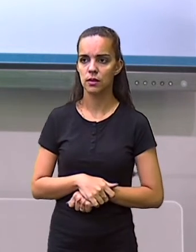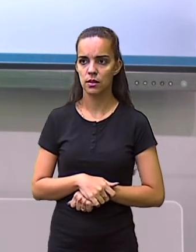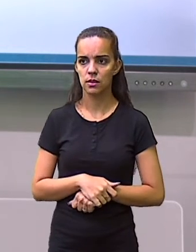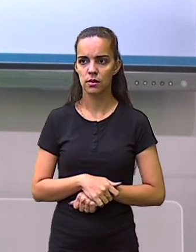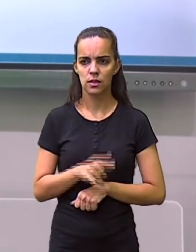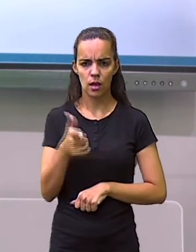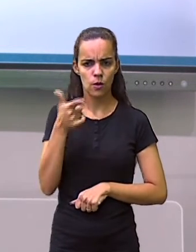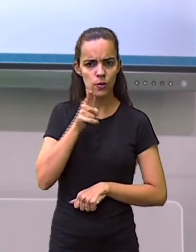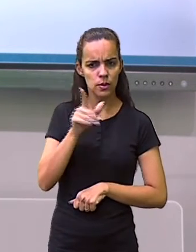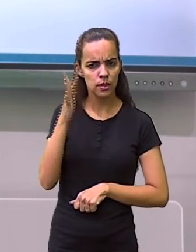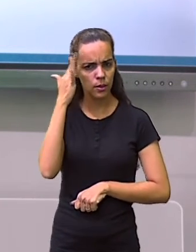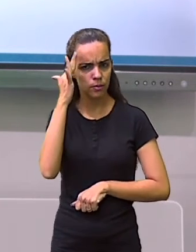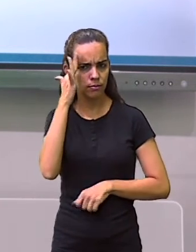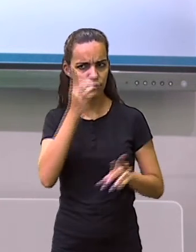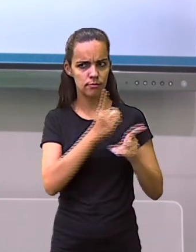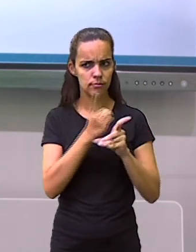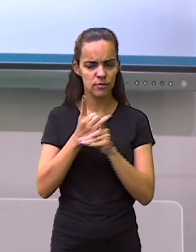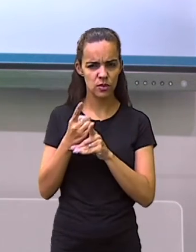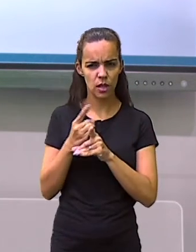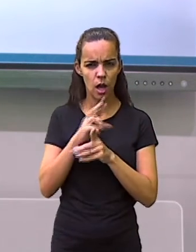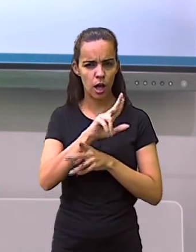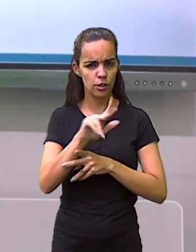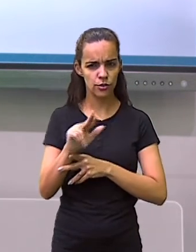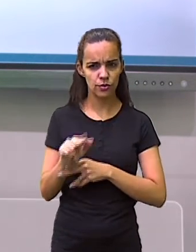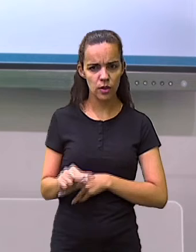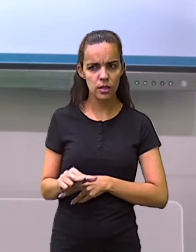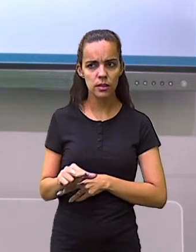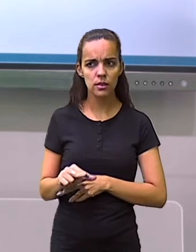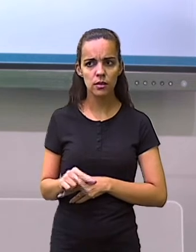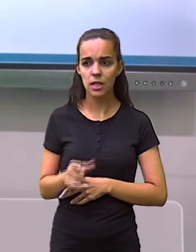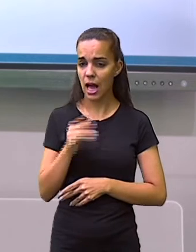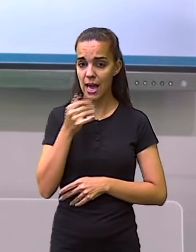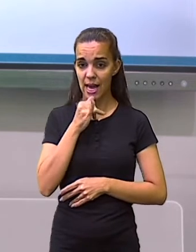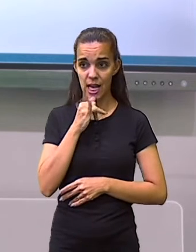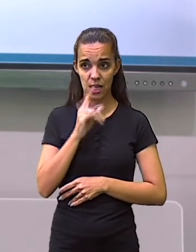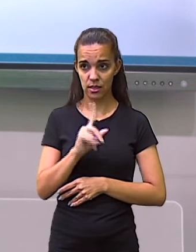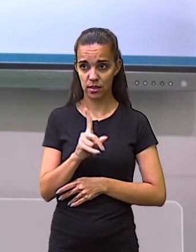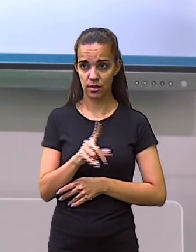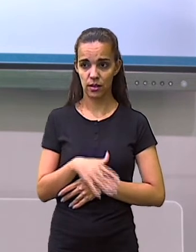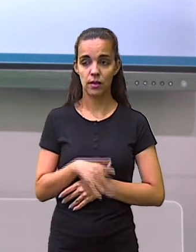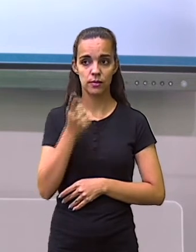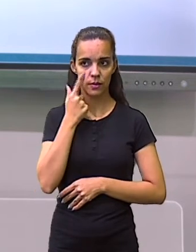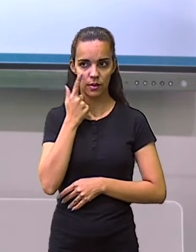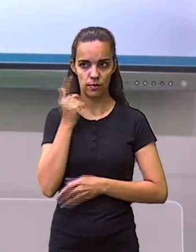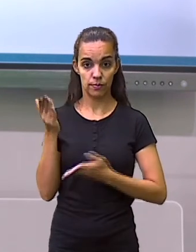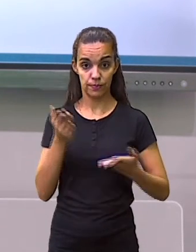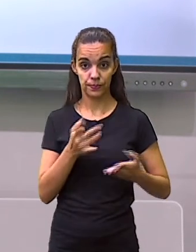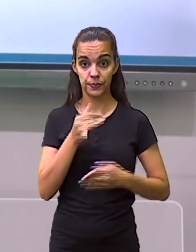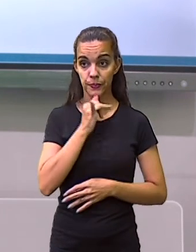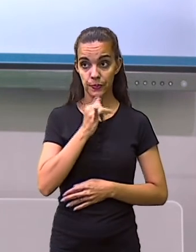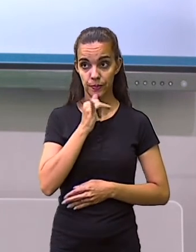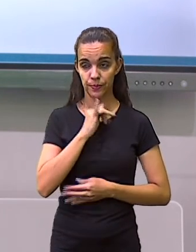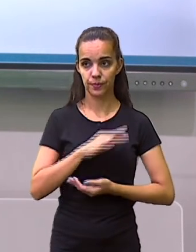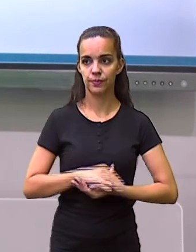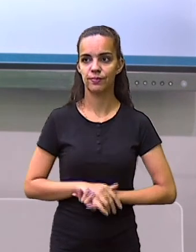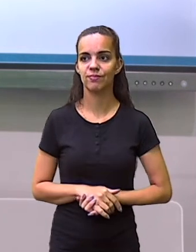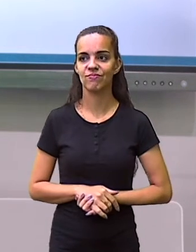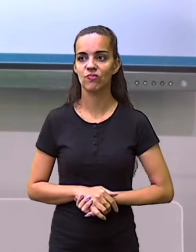conseguiu identificar as diferenças? Ainda não? Então, veja este exemplo a seguir.